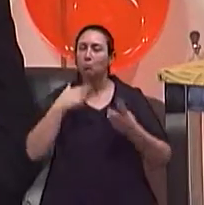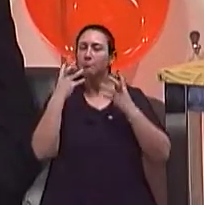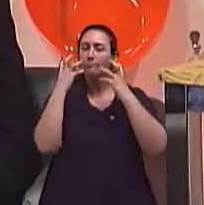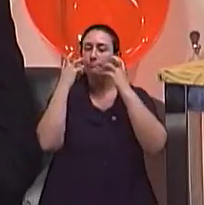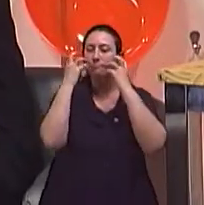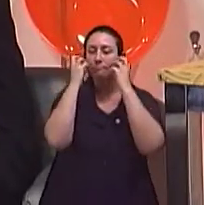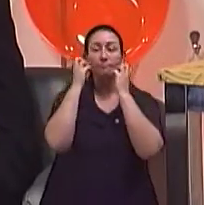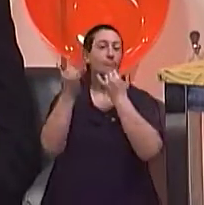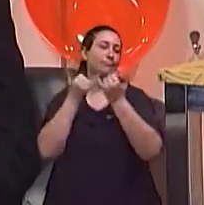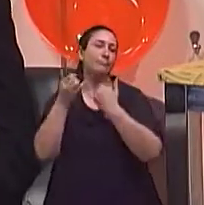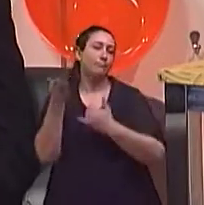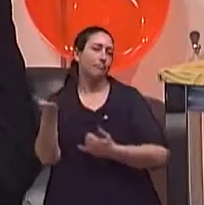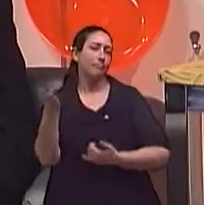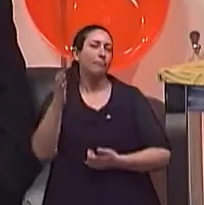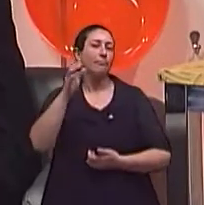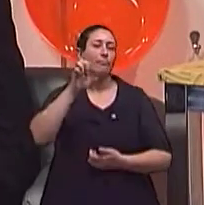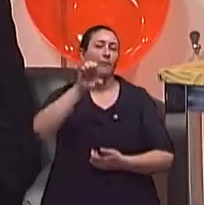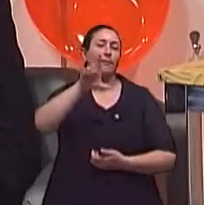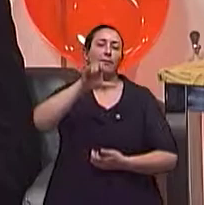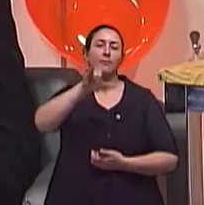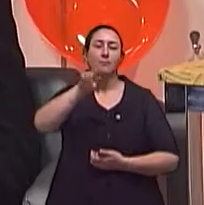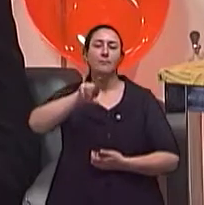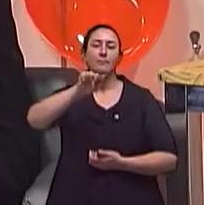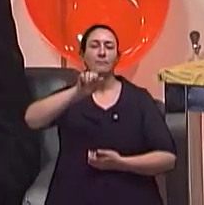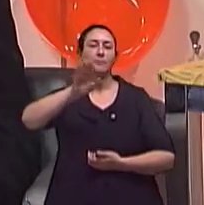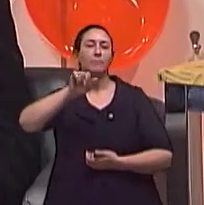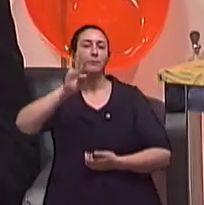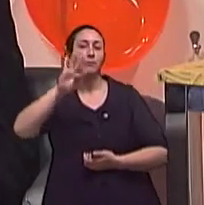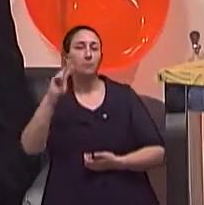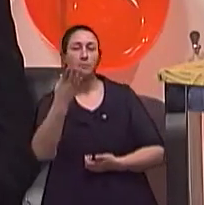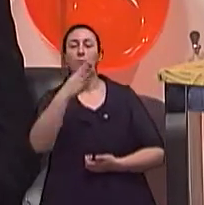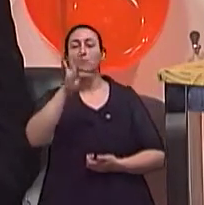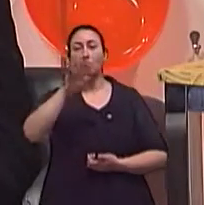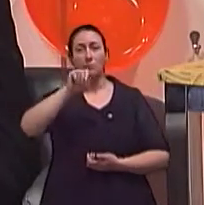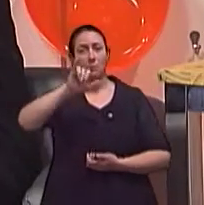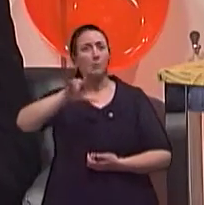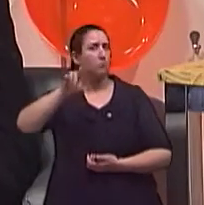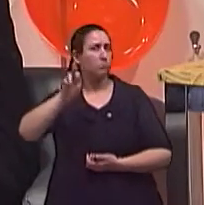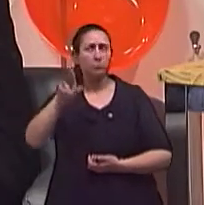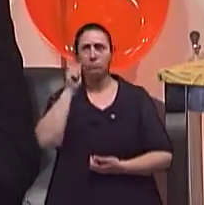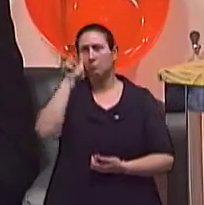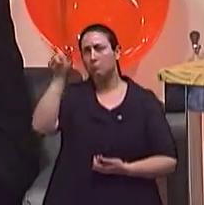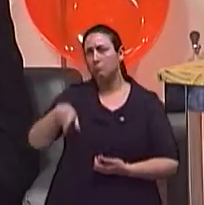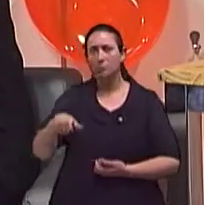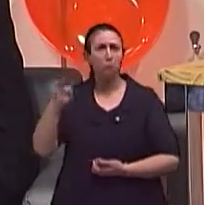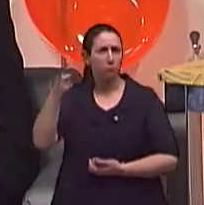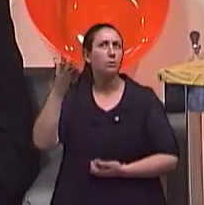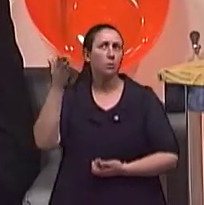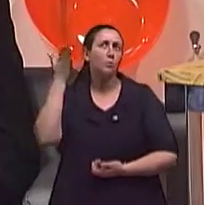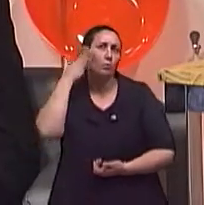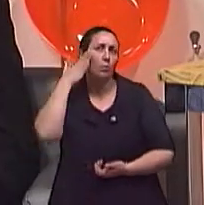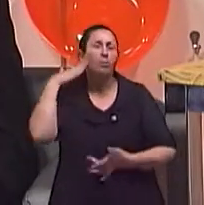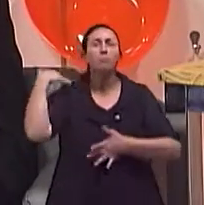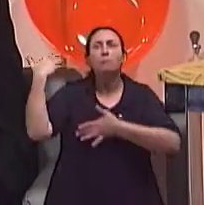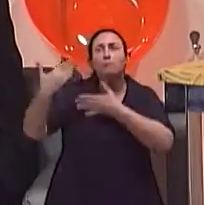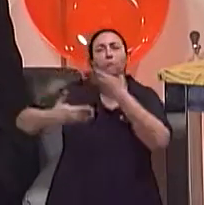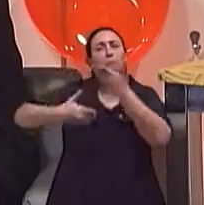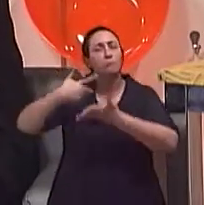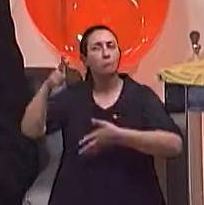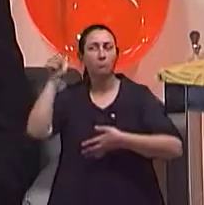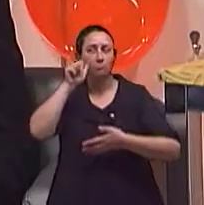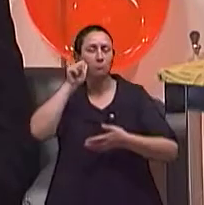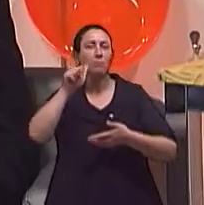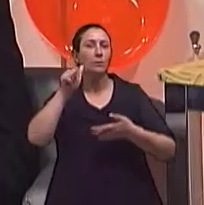o exemplo da Liz Taylor, ali, da Elizabeth Taylor, que foi uma atriz que soube envelhecer. A Elizabeth